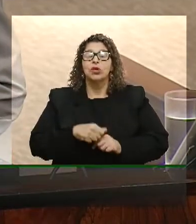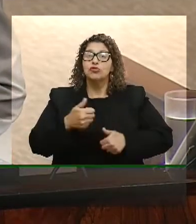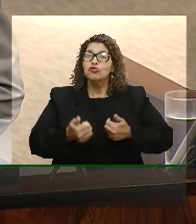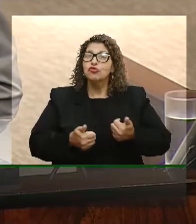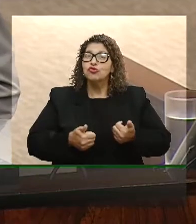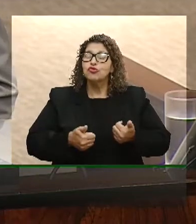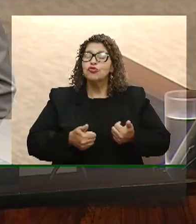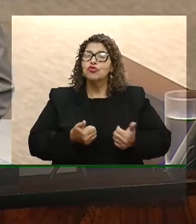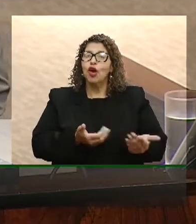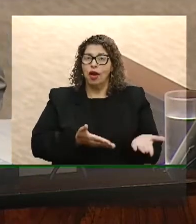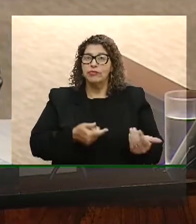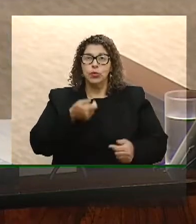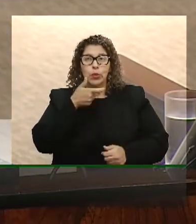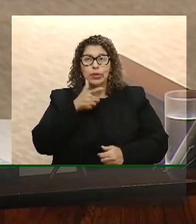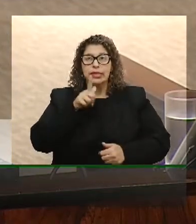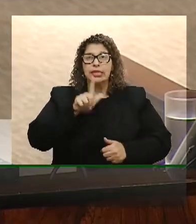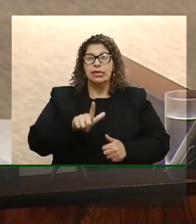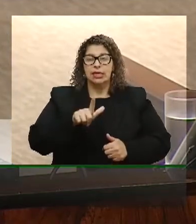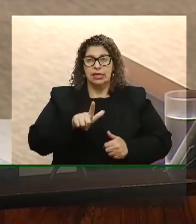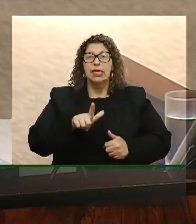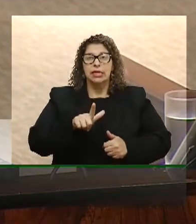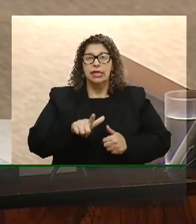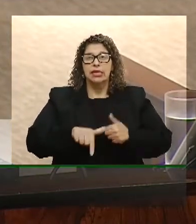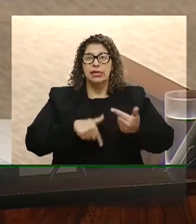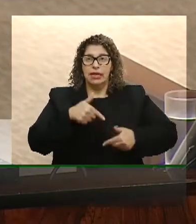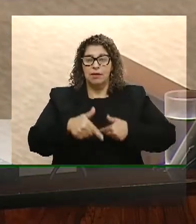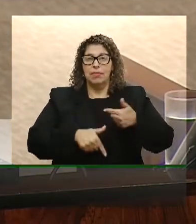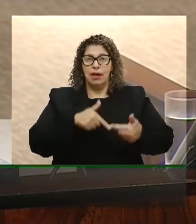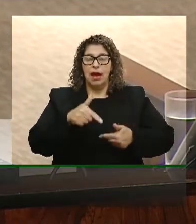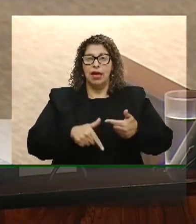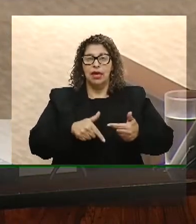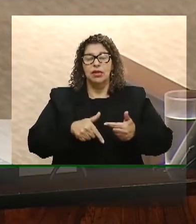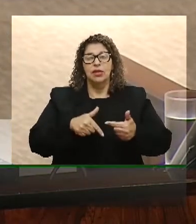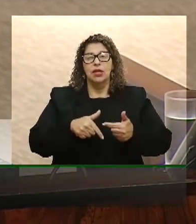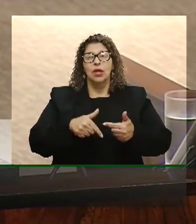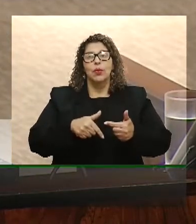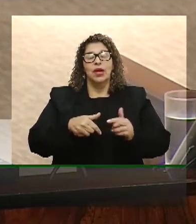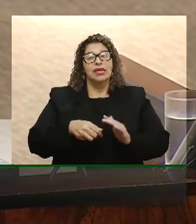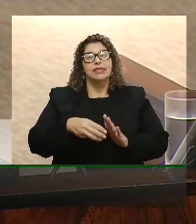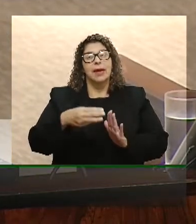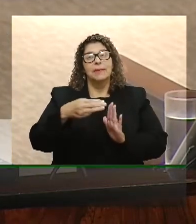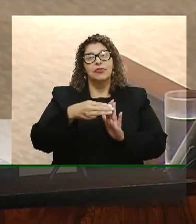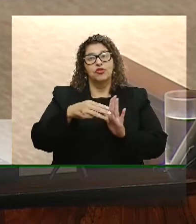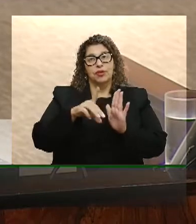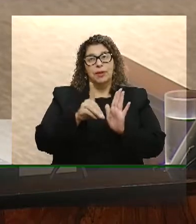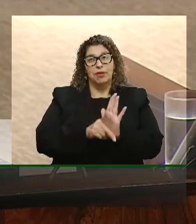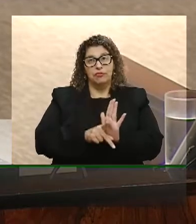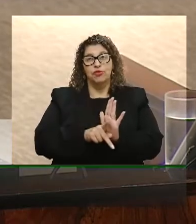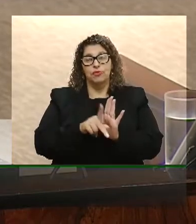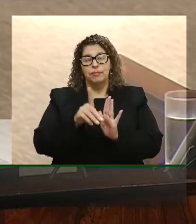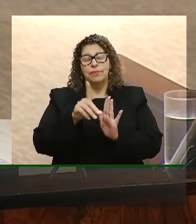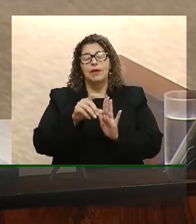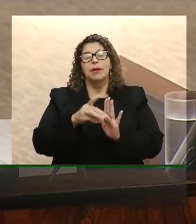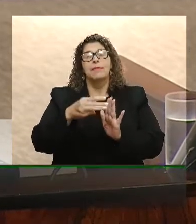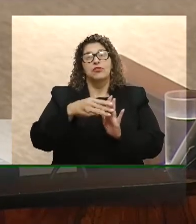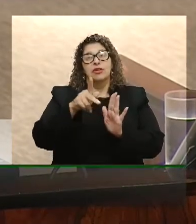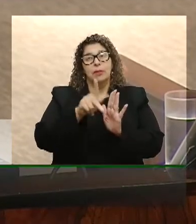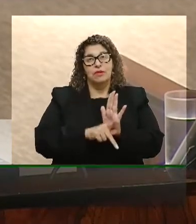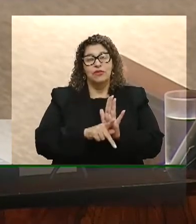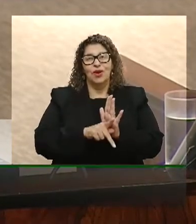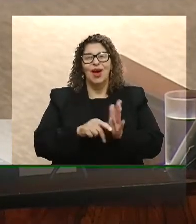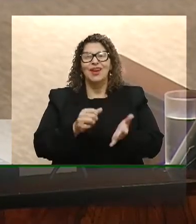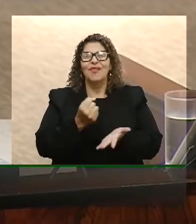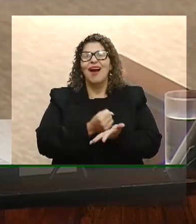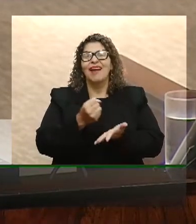empregos nessa modalidade prevista na medida provisória 905, da chamada carteira verde-amarela,